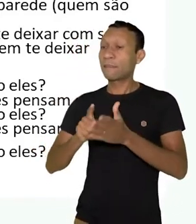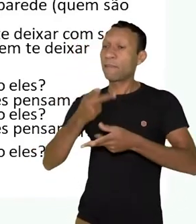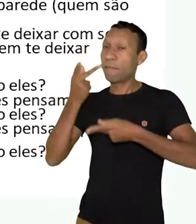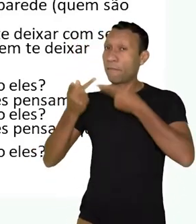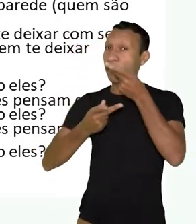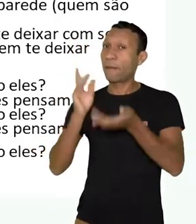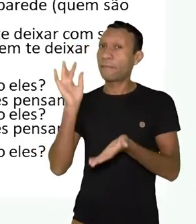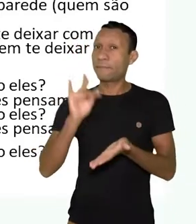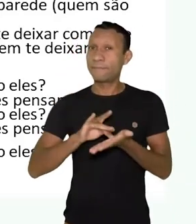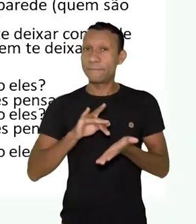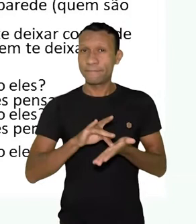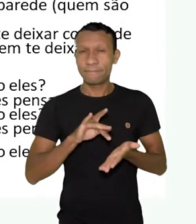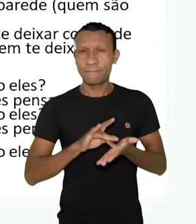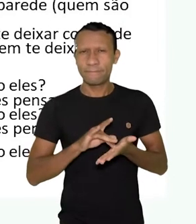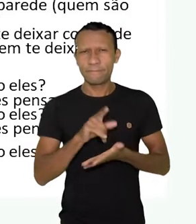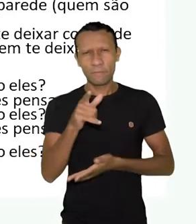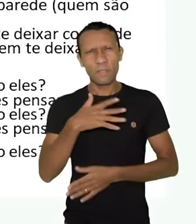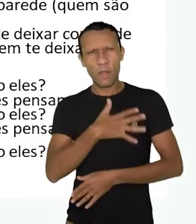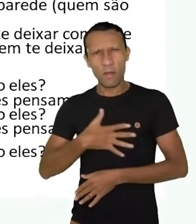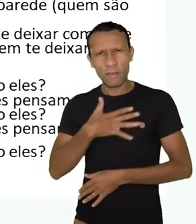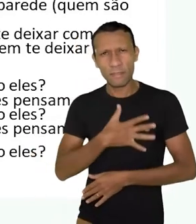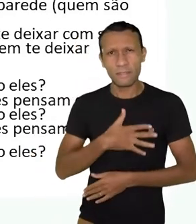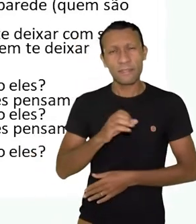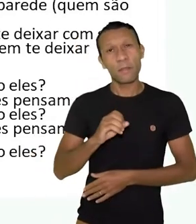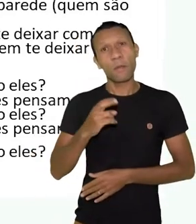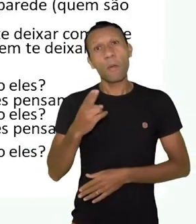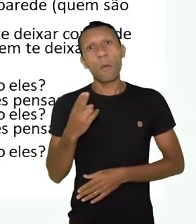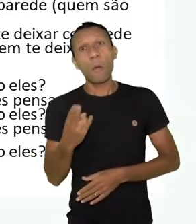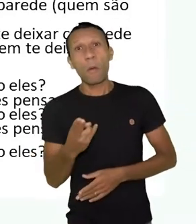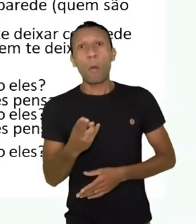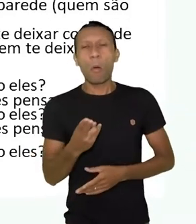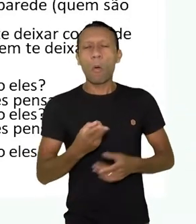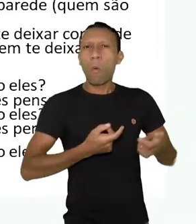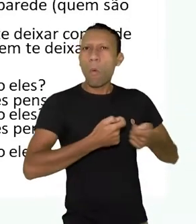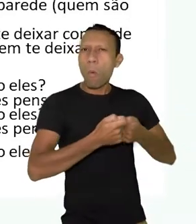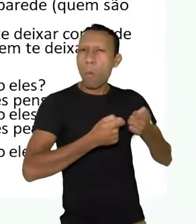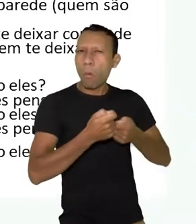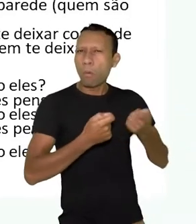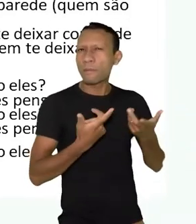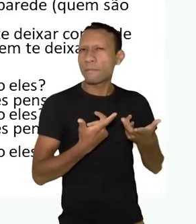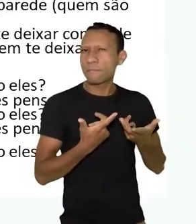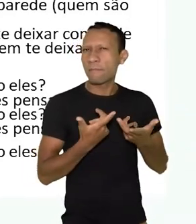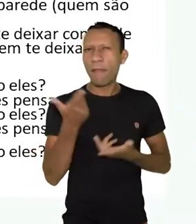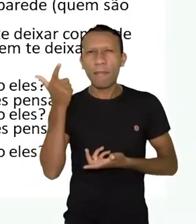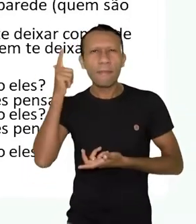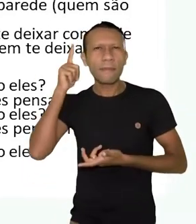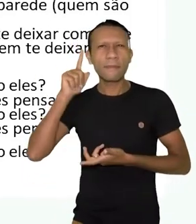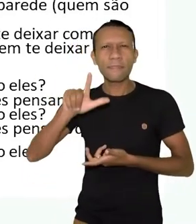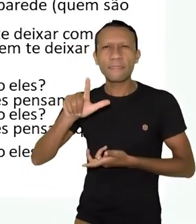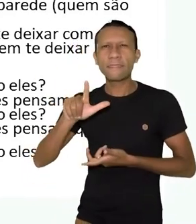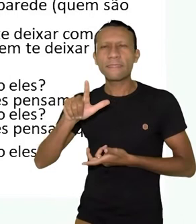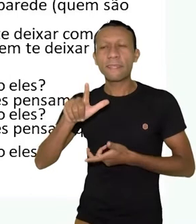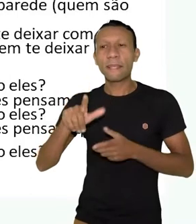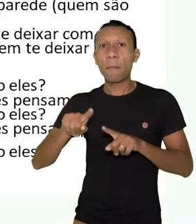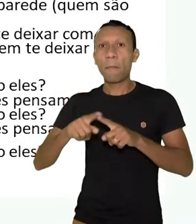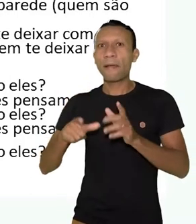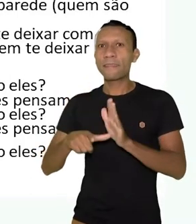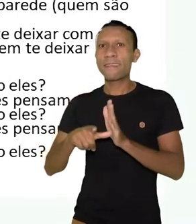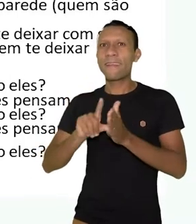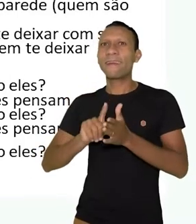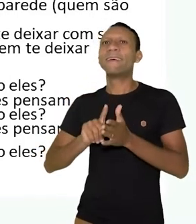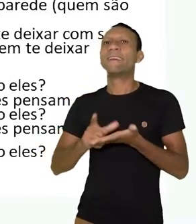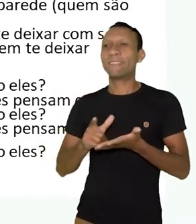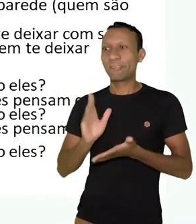a verdade. Satisfação garantida, obsolescência programada, eles ganham a corrida antes